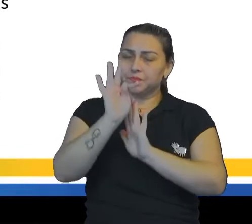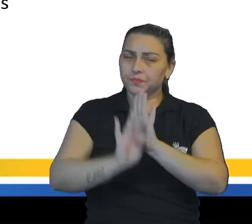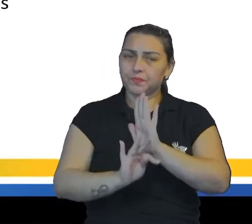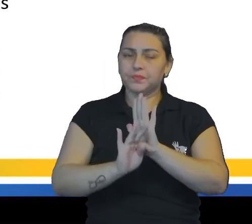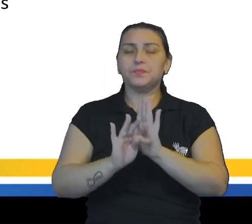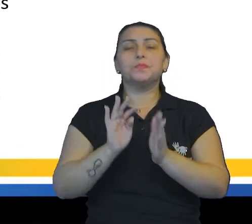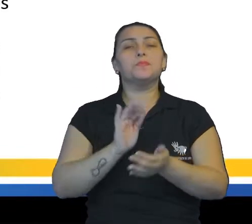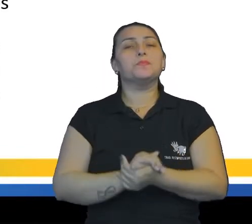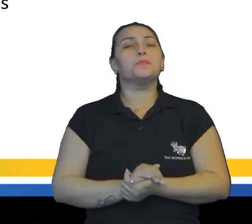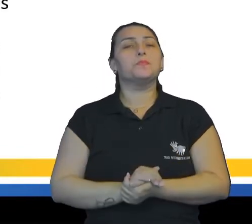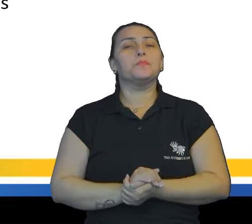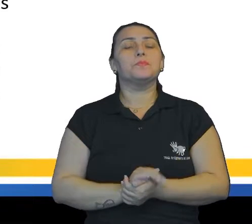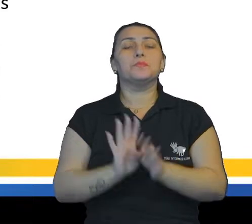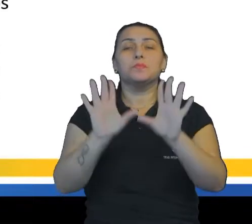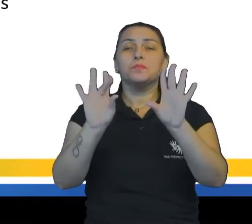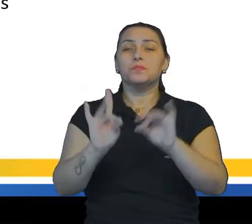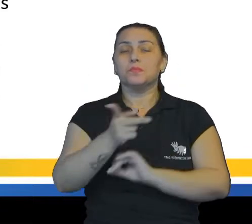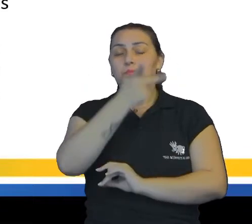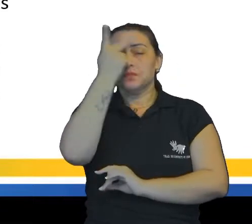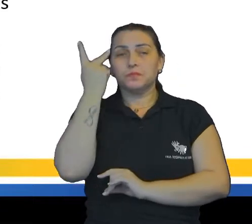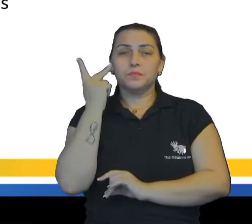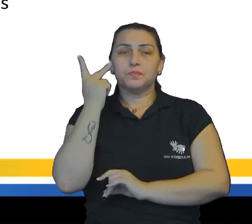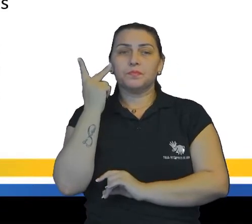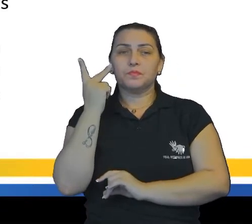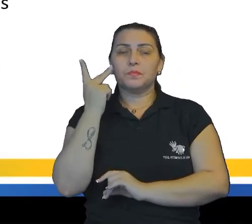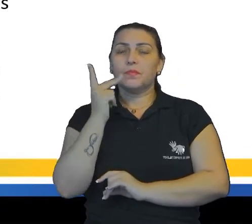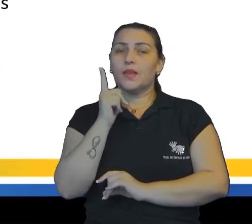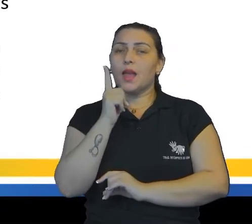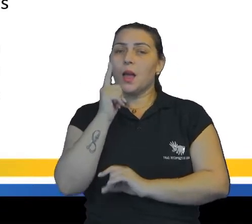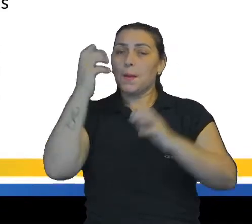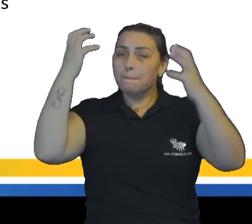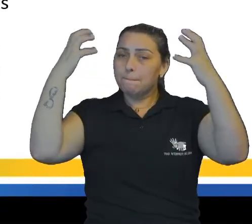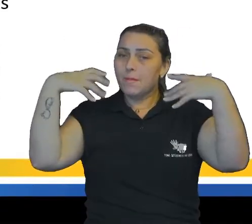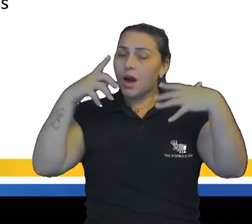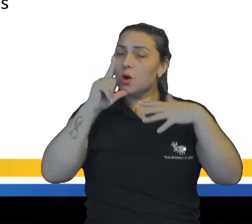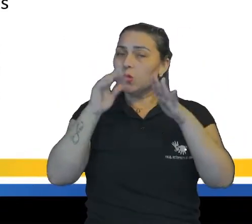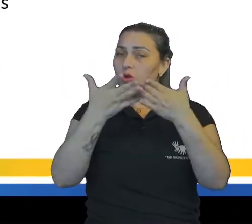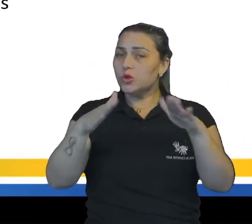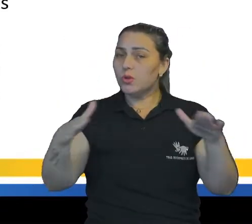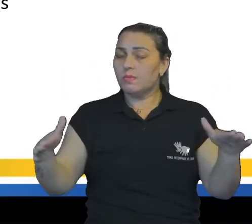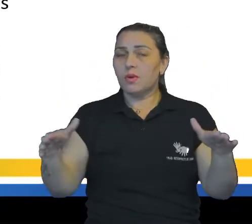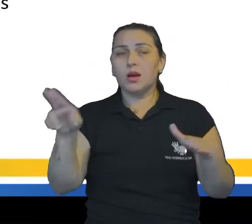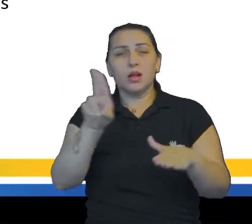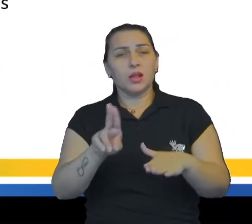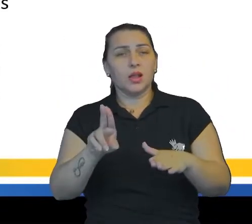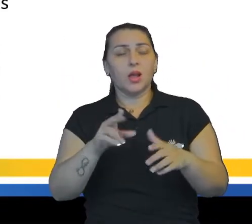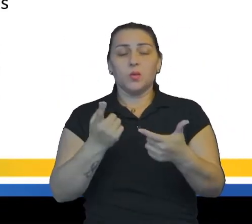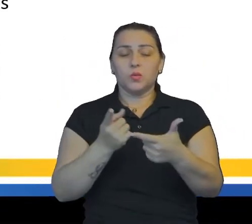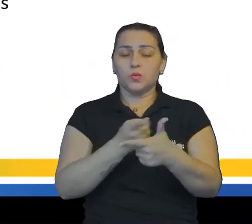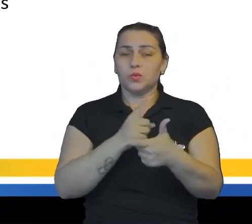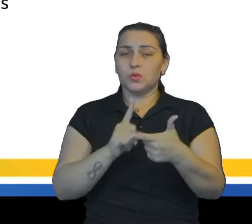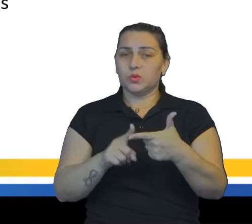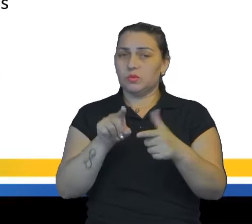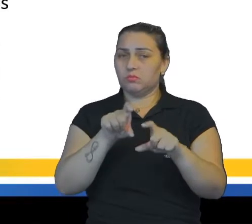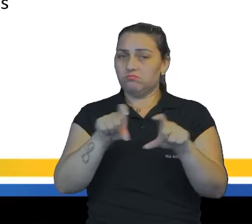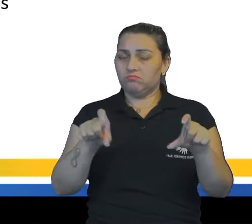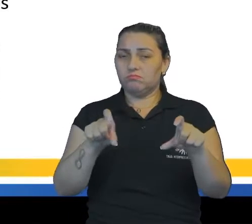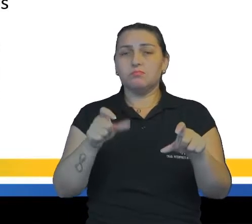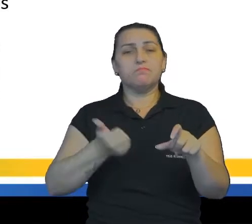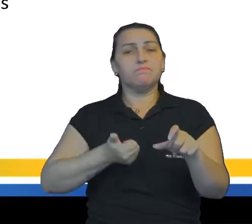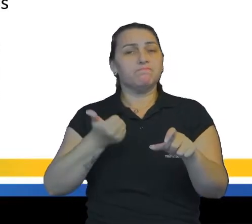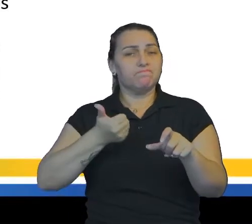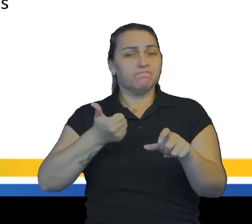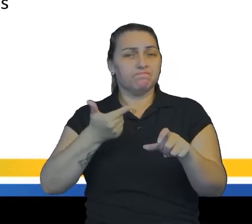Que é um relato pessoal, que tem por título Banhos de Mar. A gente vai ler esses dois primeiros parágrafos para que vocês consigam